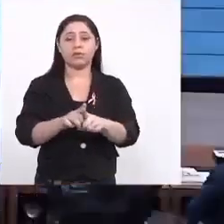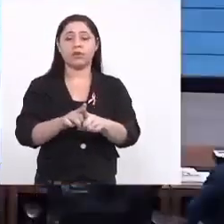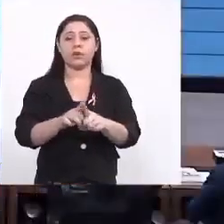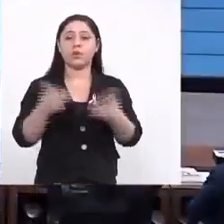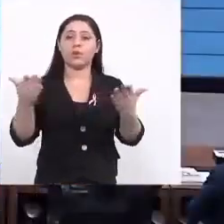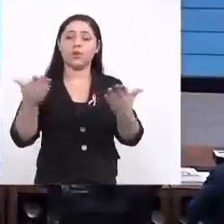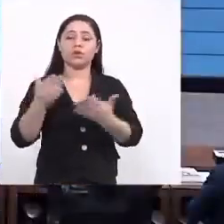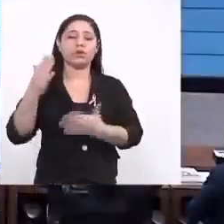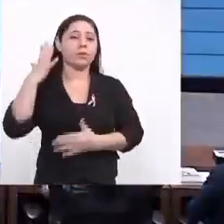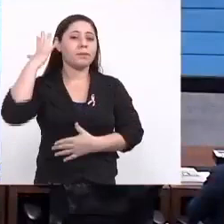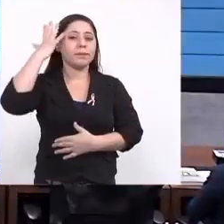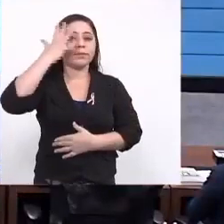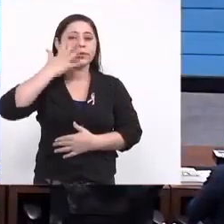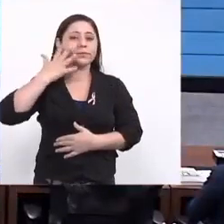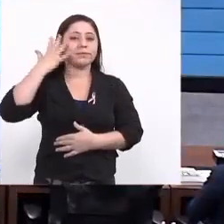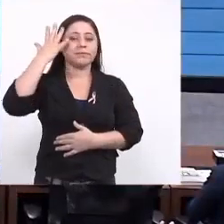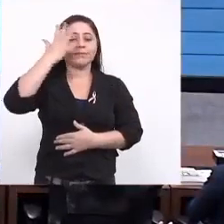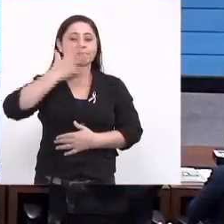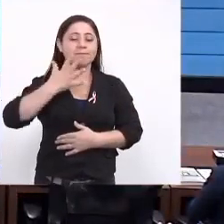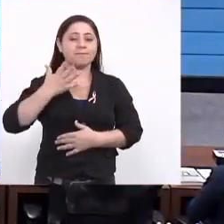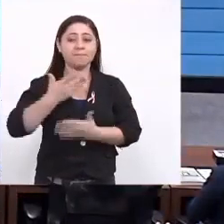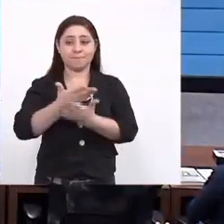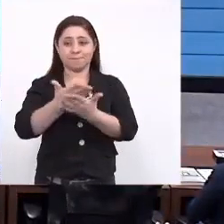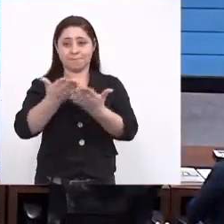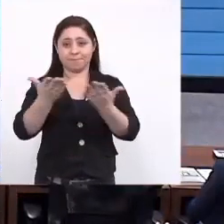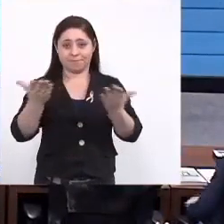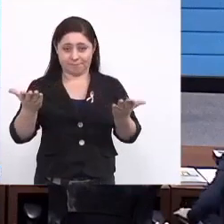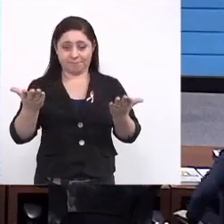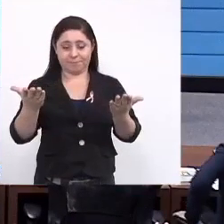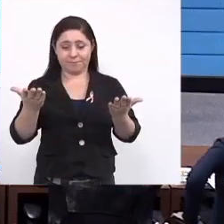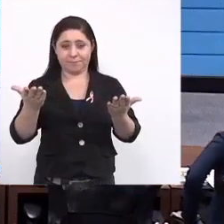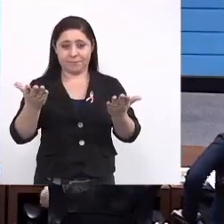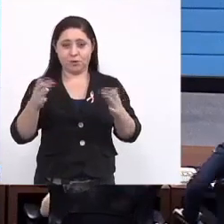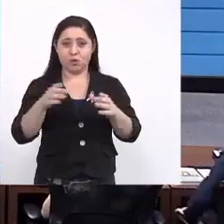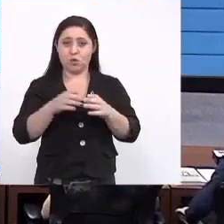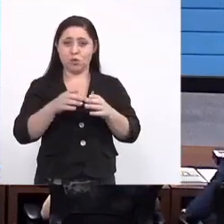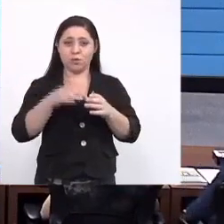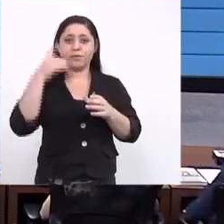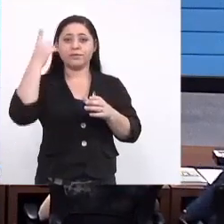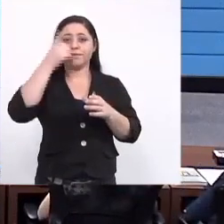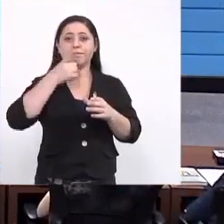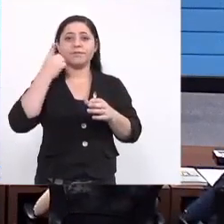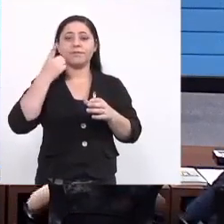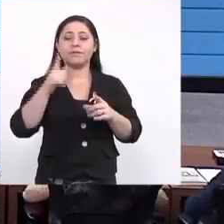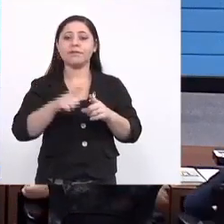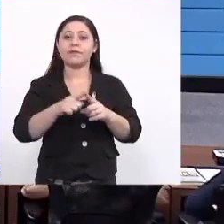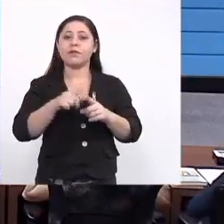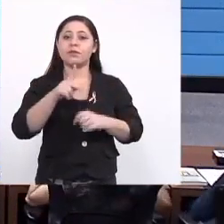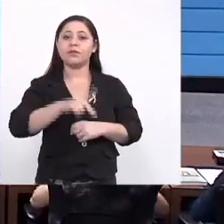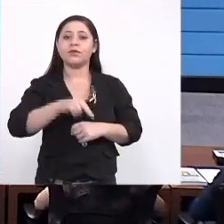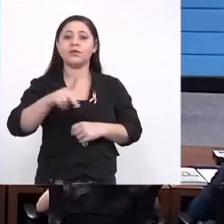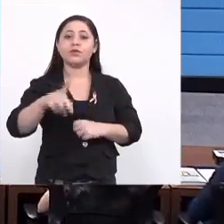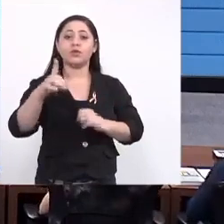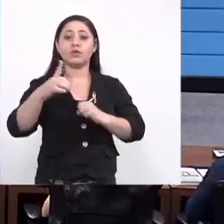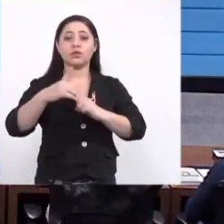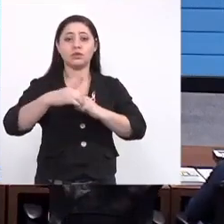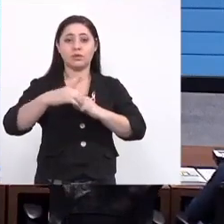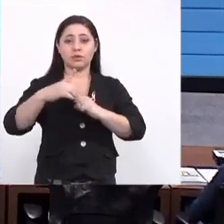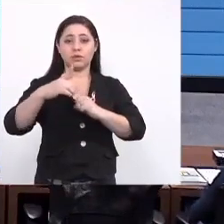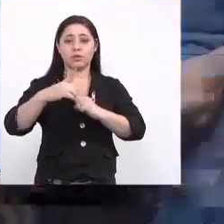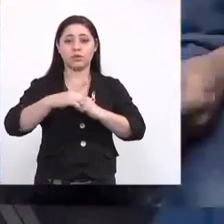palestrar para nós hoje na frente, e a professora doutora